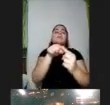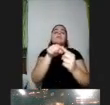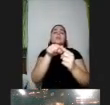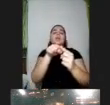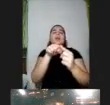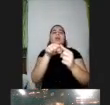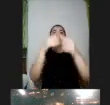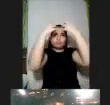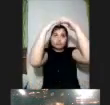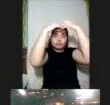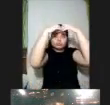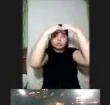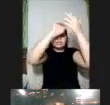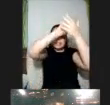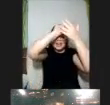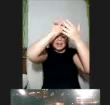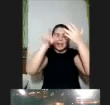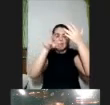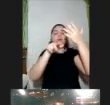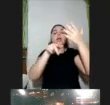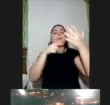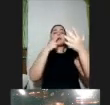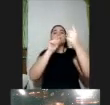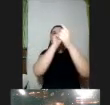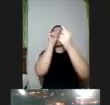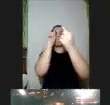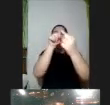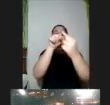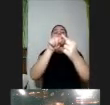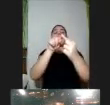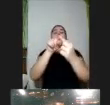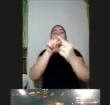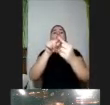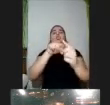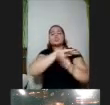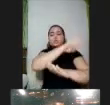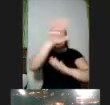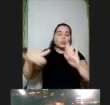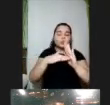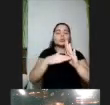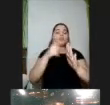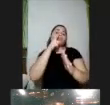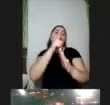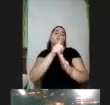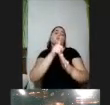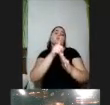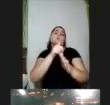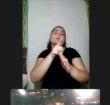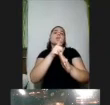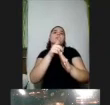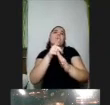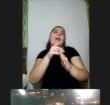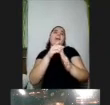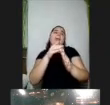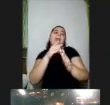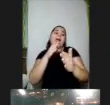pra que a gente possa ampliar as possibilidades pra que todo mundo consiga ter acesso a essa informação e aí não é só a pessoa